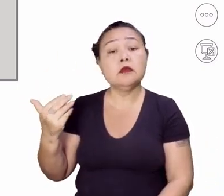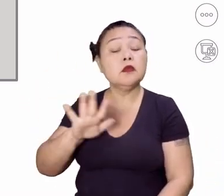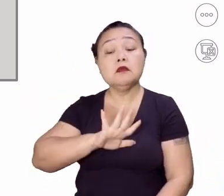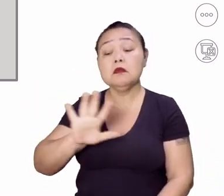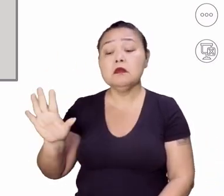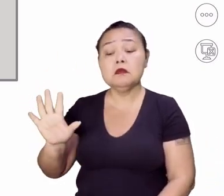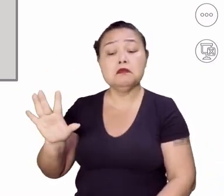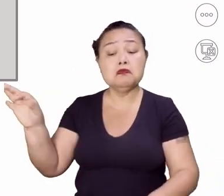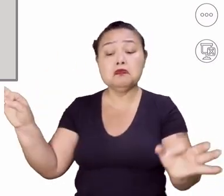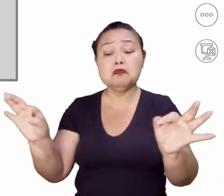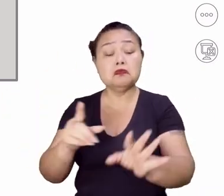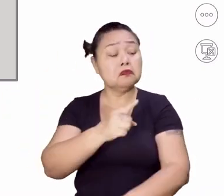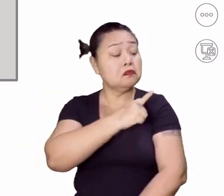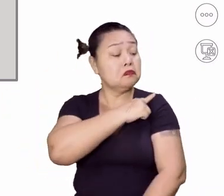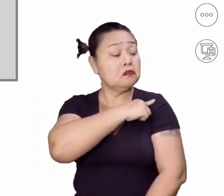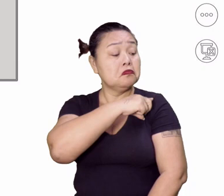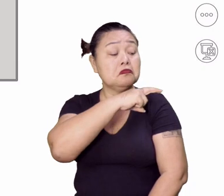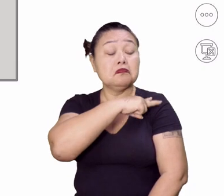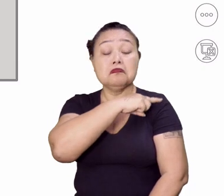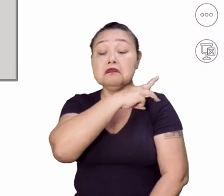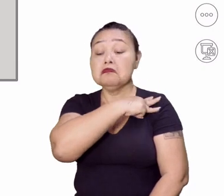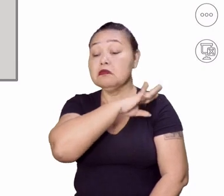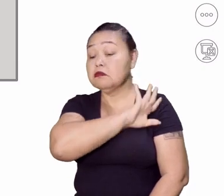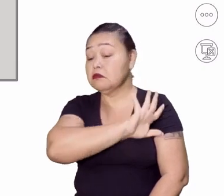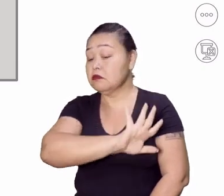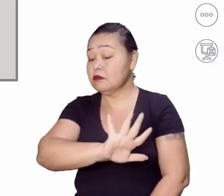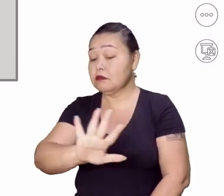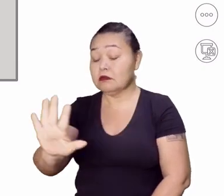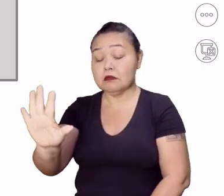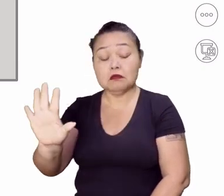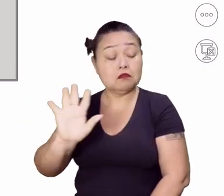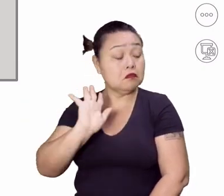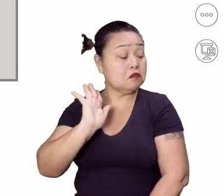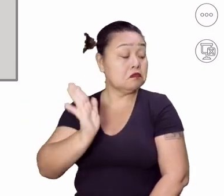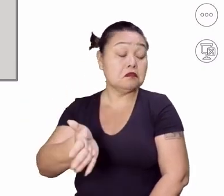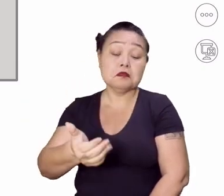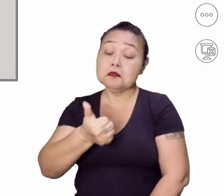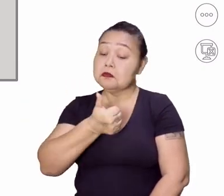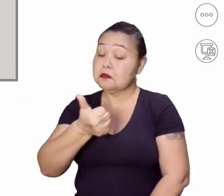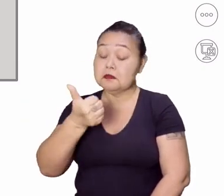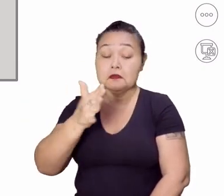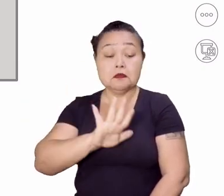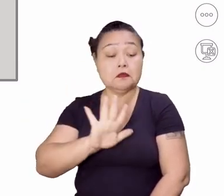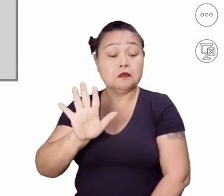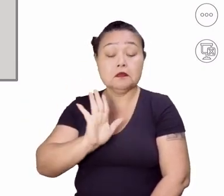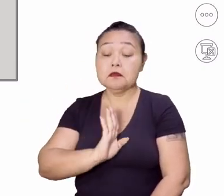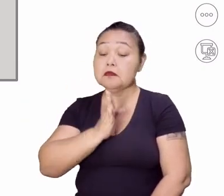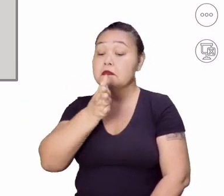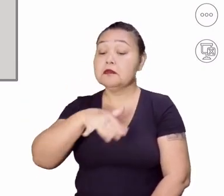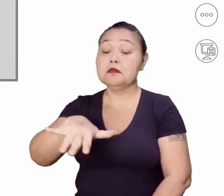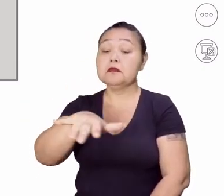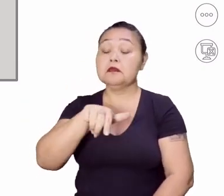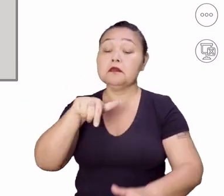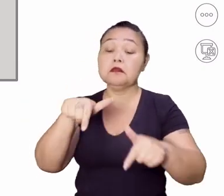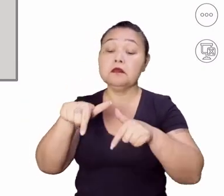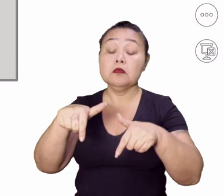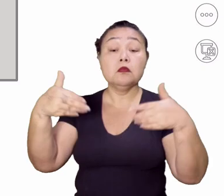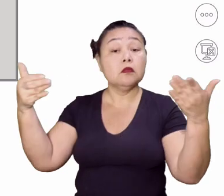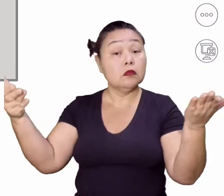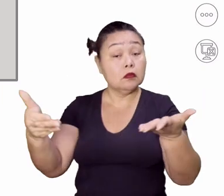bastava ter o ensino médio. Pronto. Era maravilhoso. O ensino médio, você já tinha ingresso no mundo do trabalho.